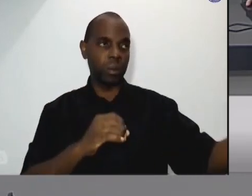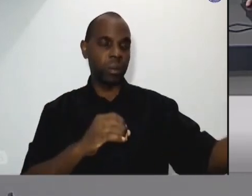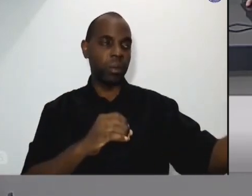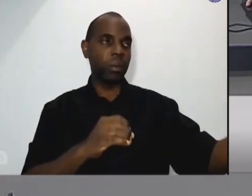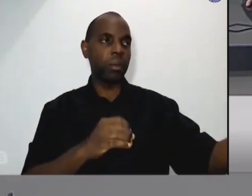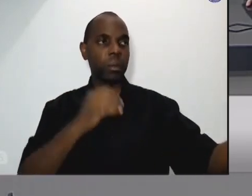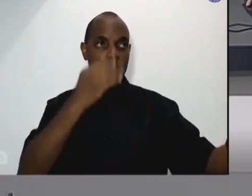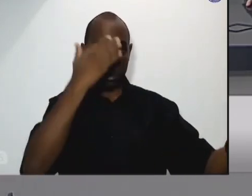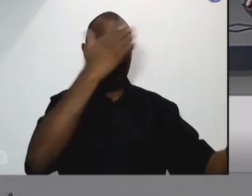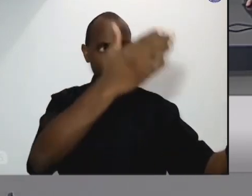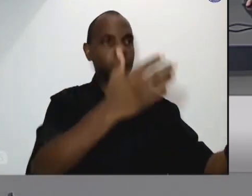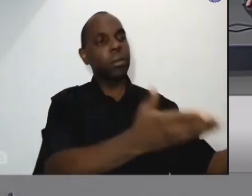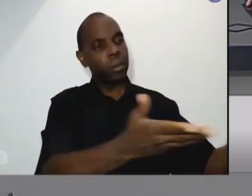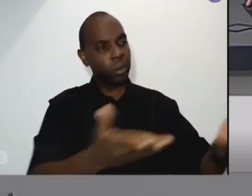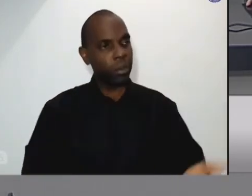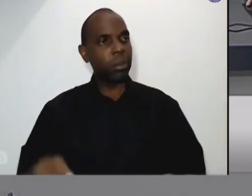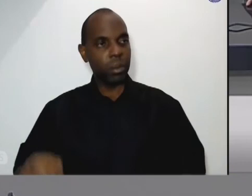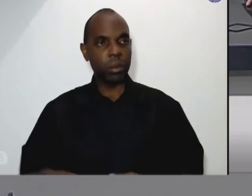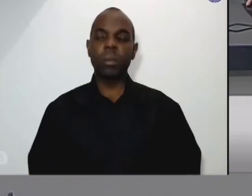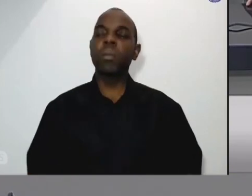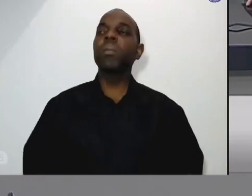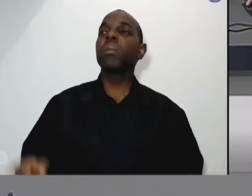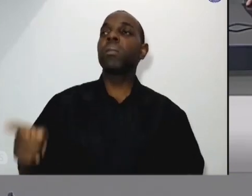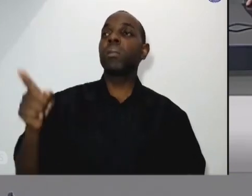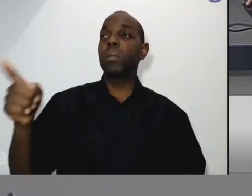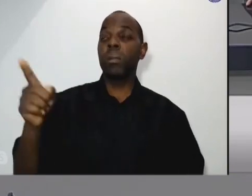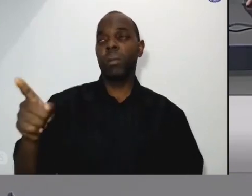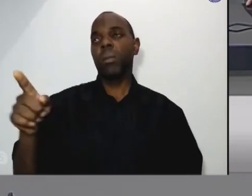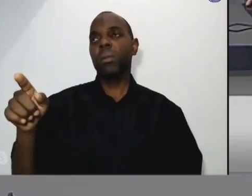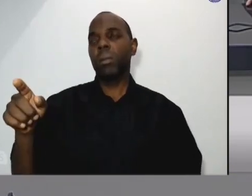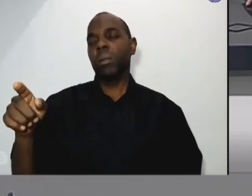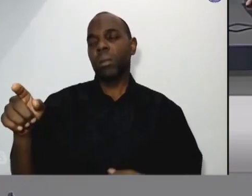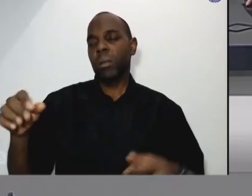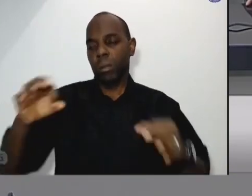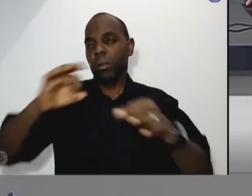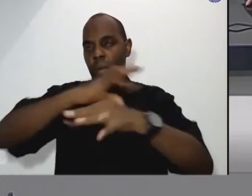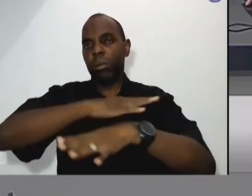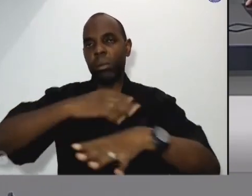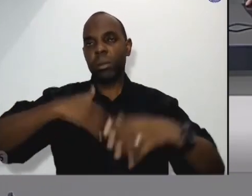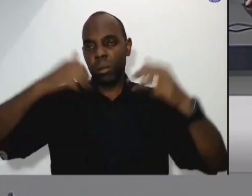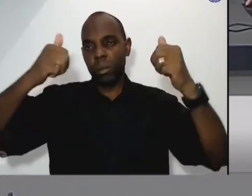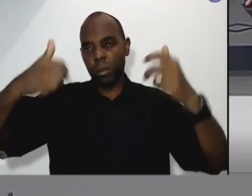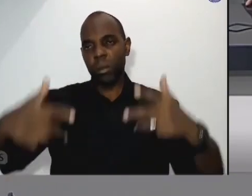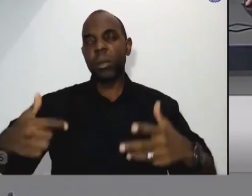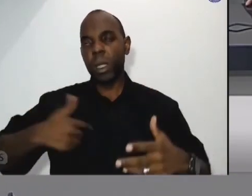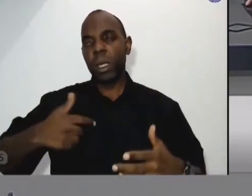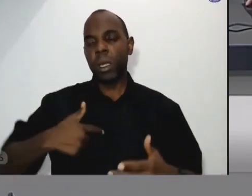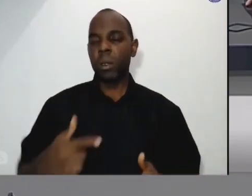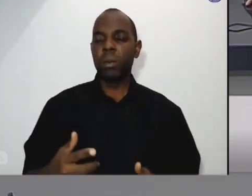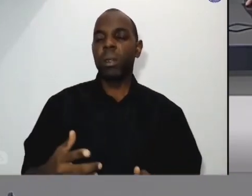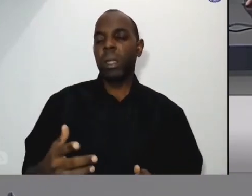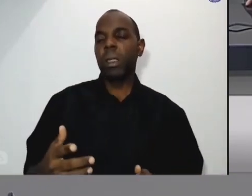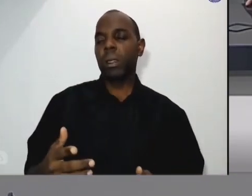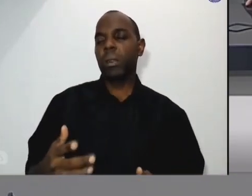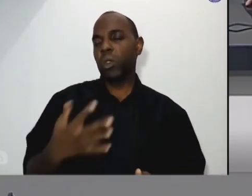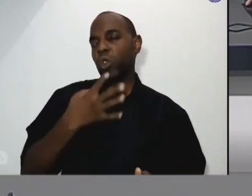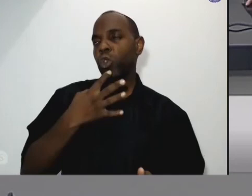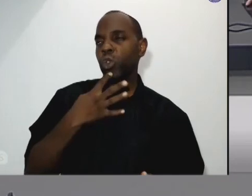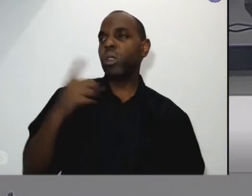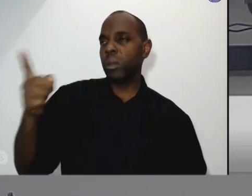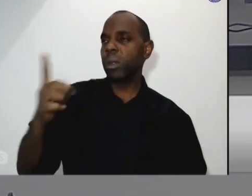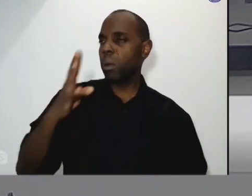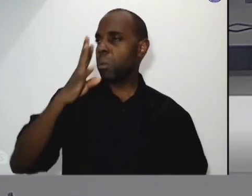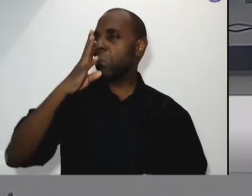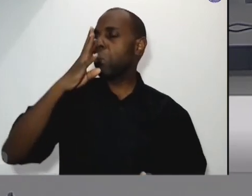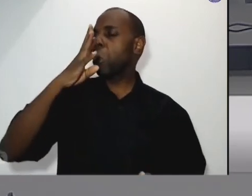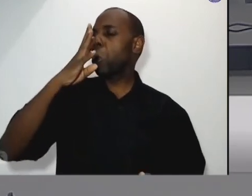como encerramento quero dizer que eu sou um profundo admirador do meu pastor